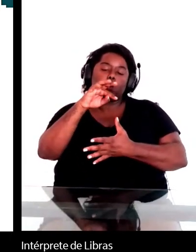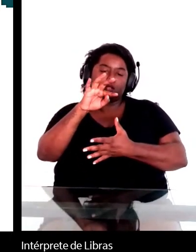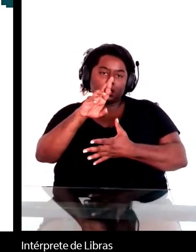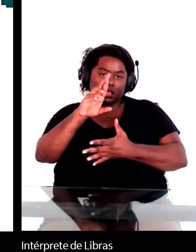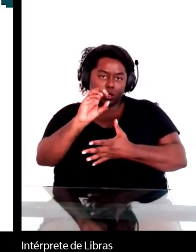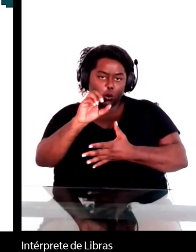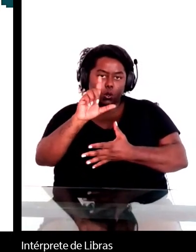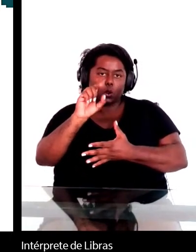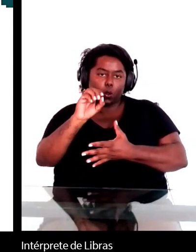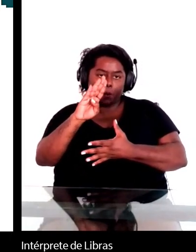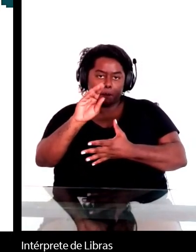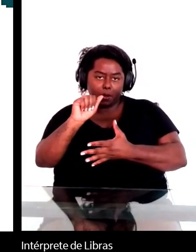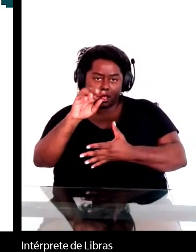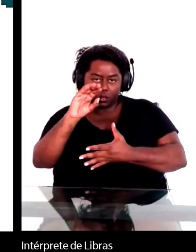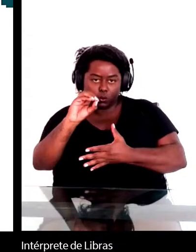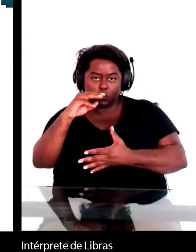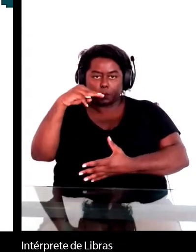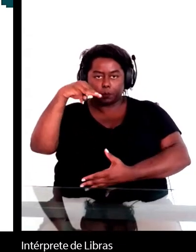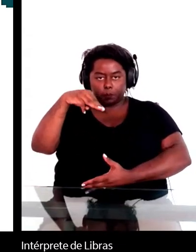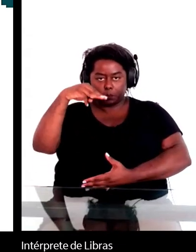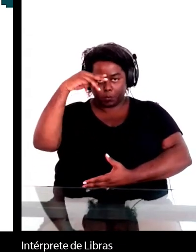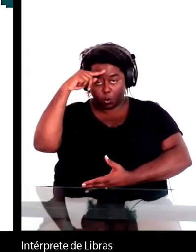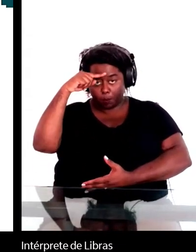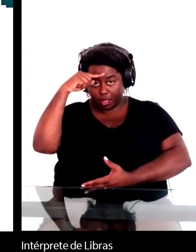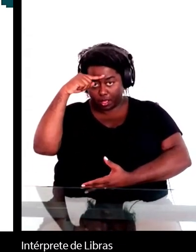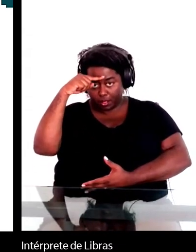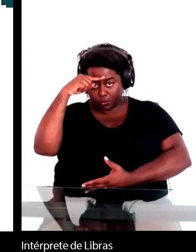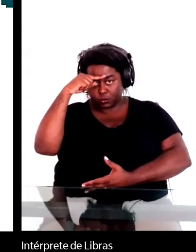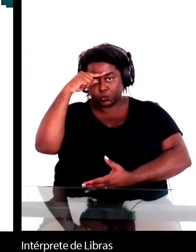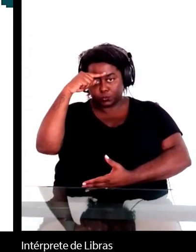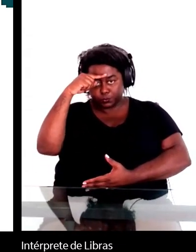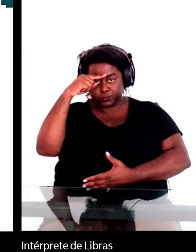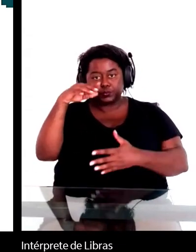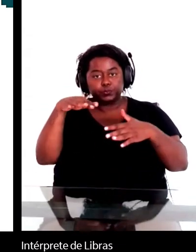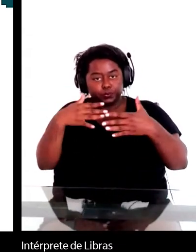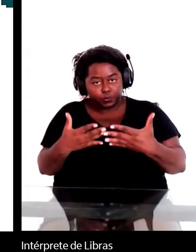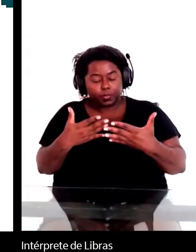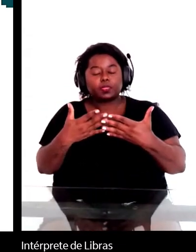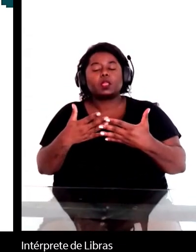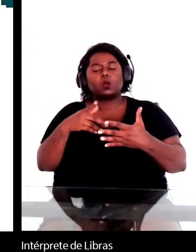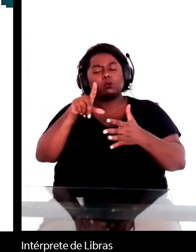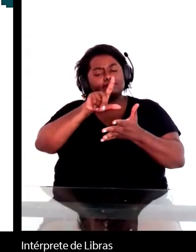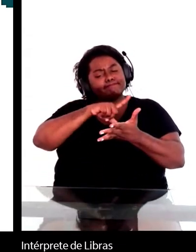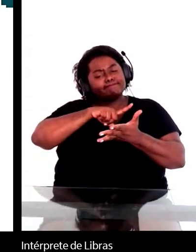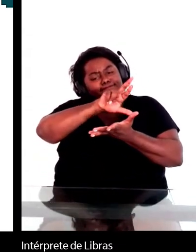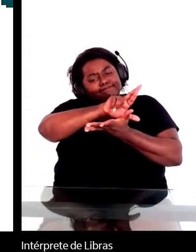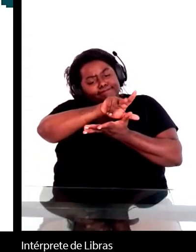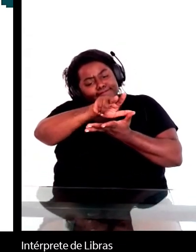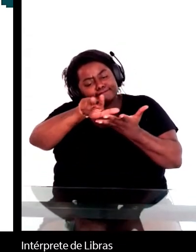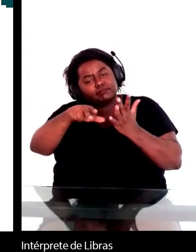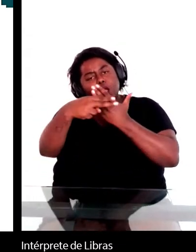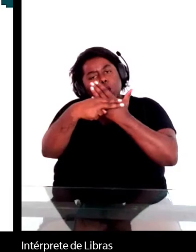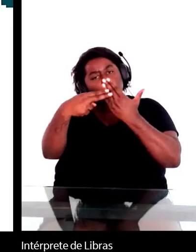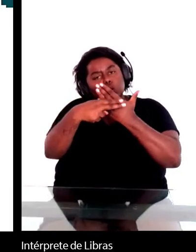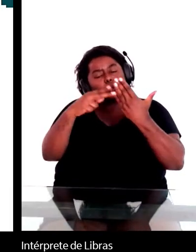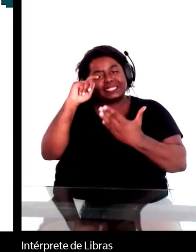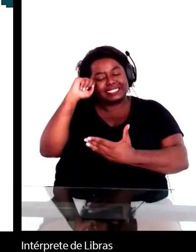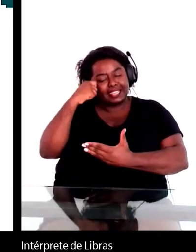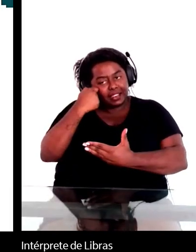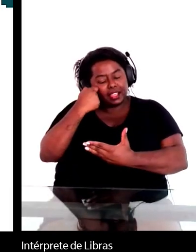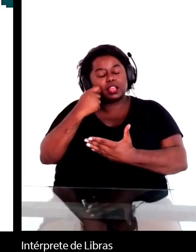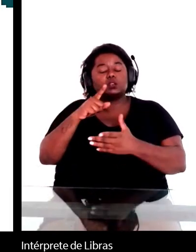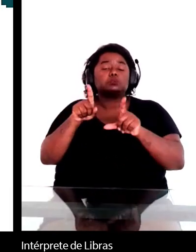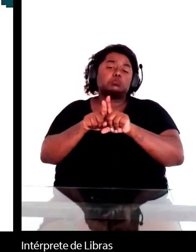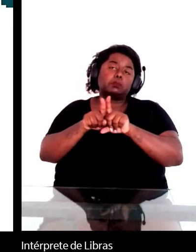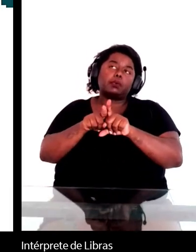escravo e do negro na sua obra, tanto contista como nos romances. Solano